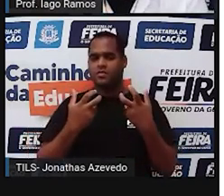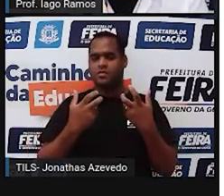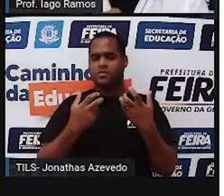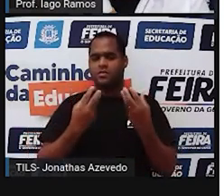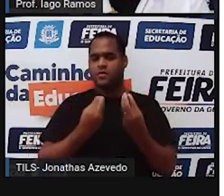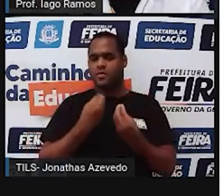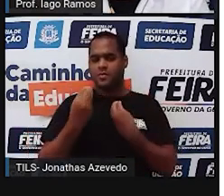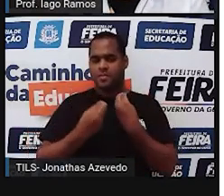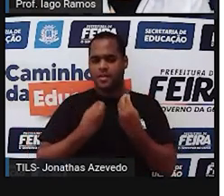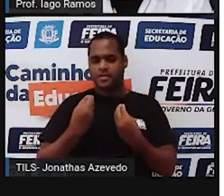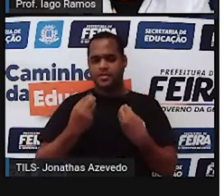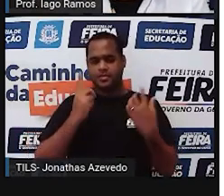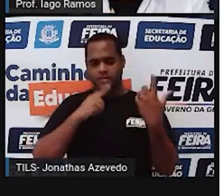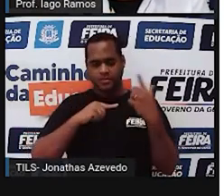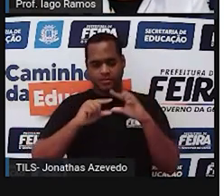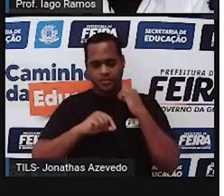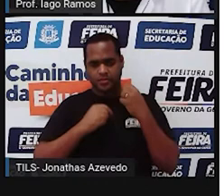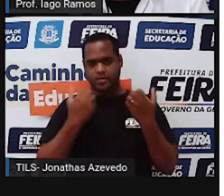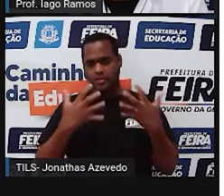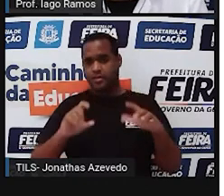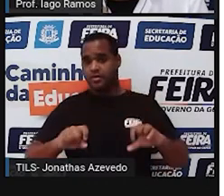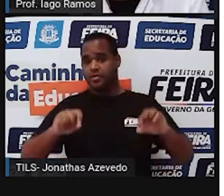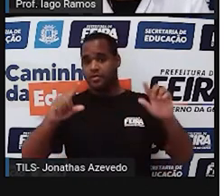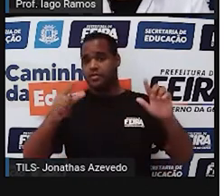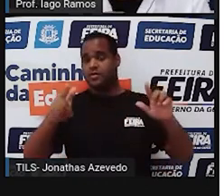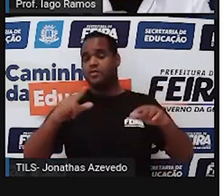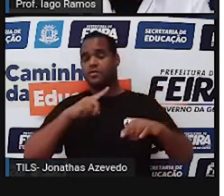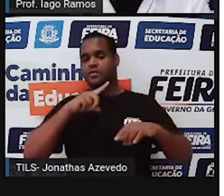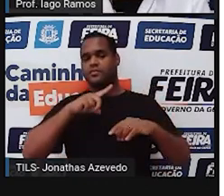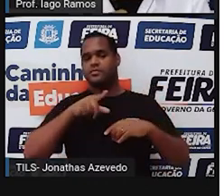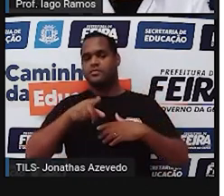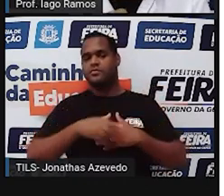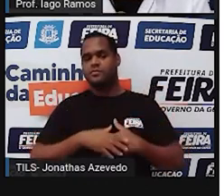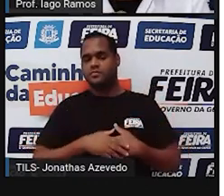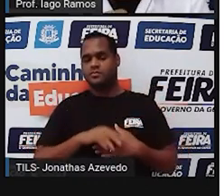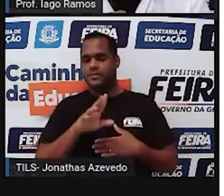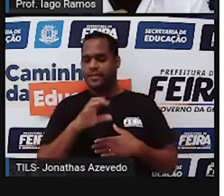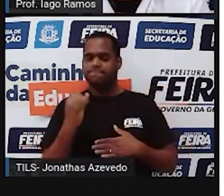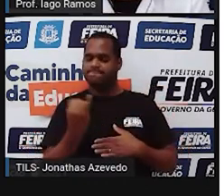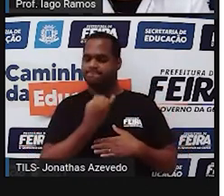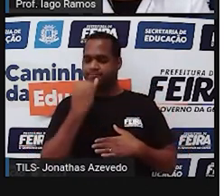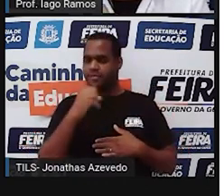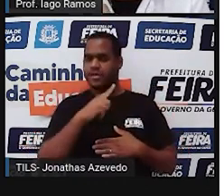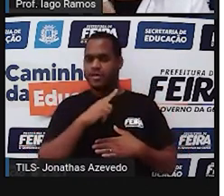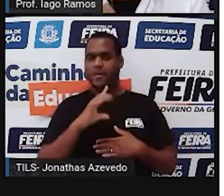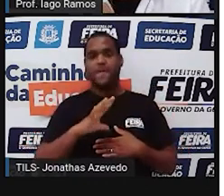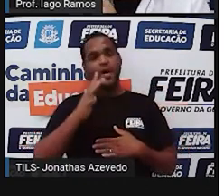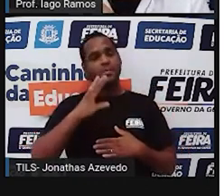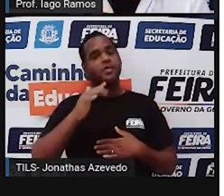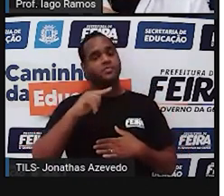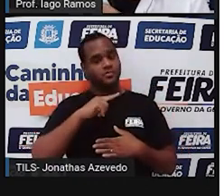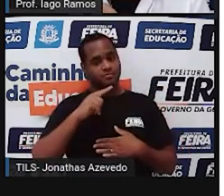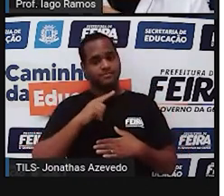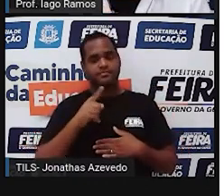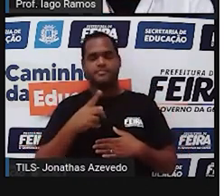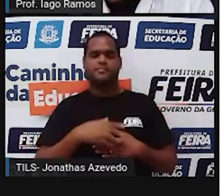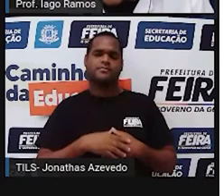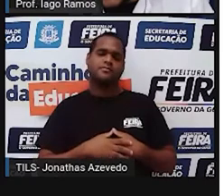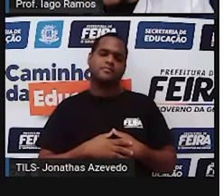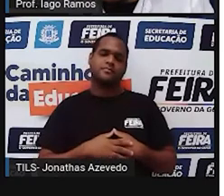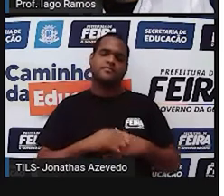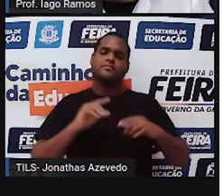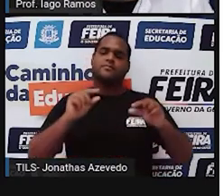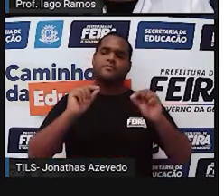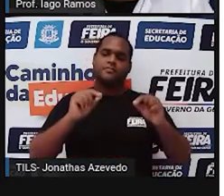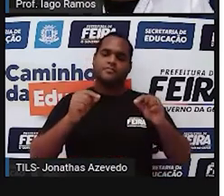olhando para esse modelo que está aí na tela tem uma coisa muito bacana acontecendo ali o que é que a gente